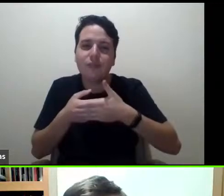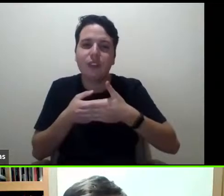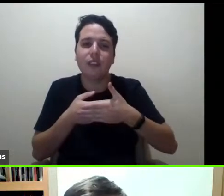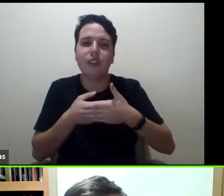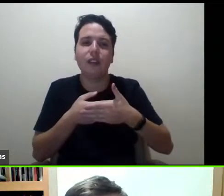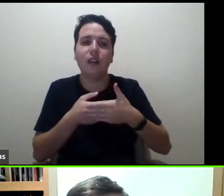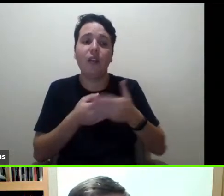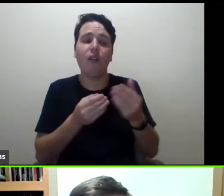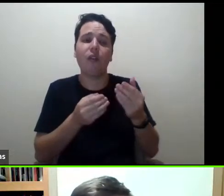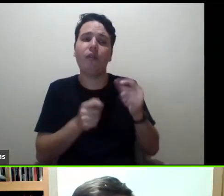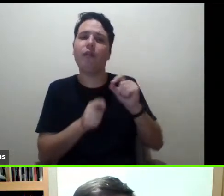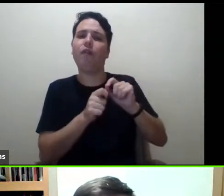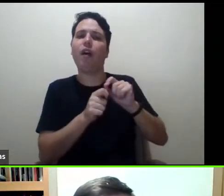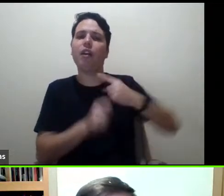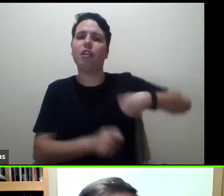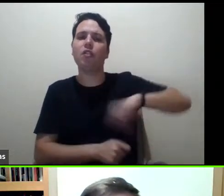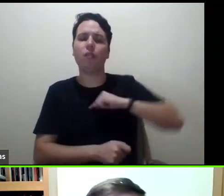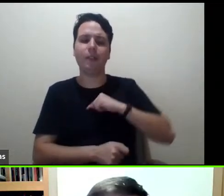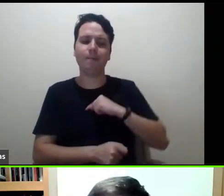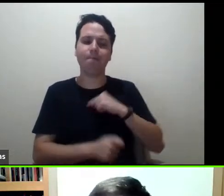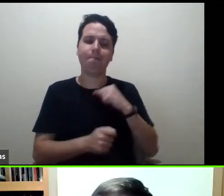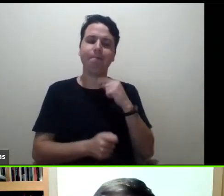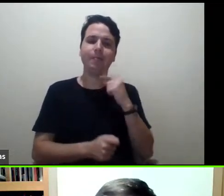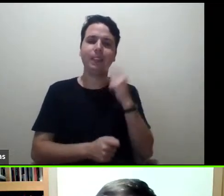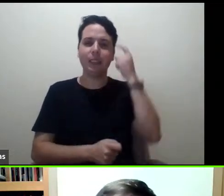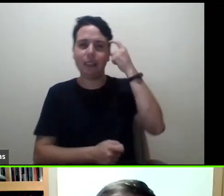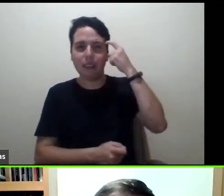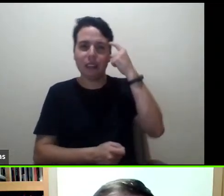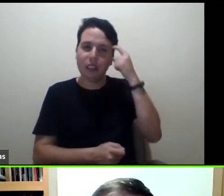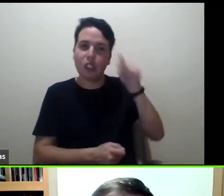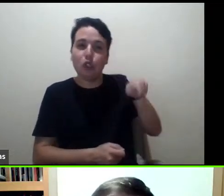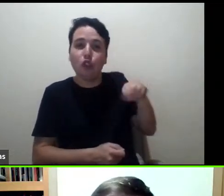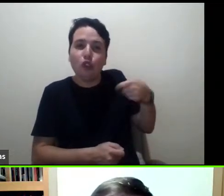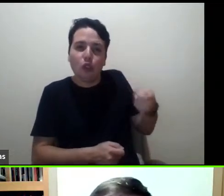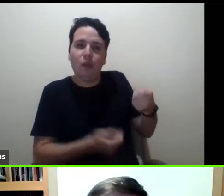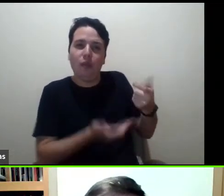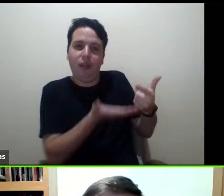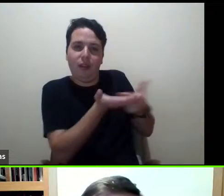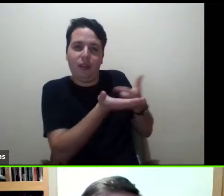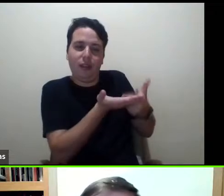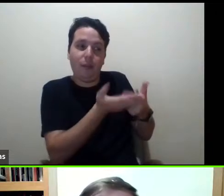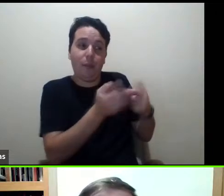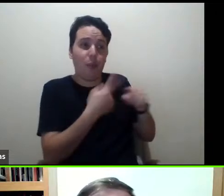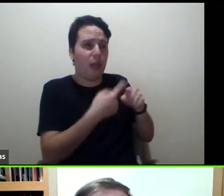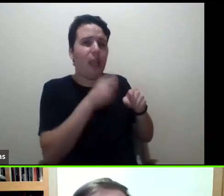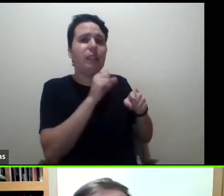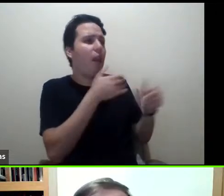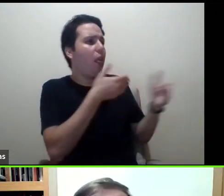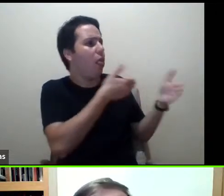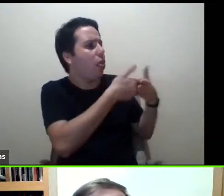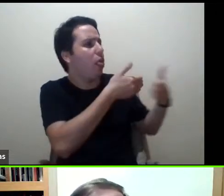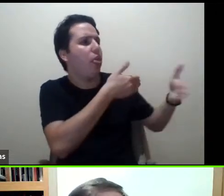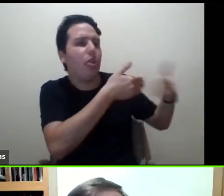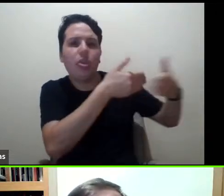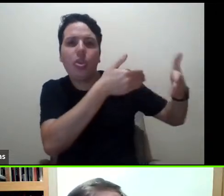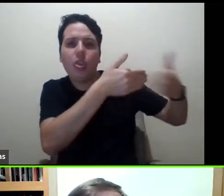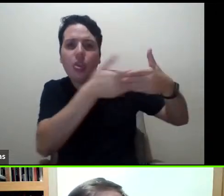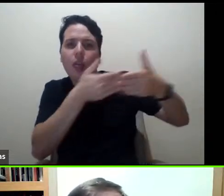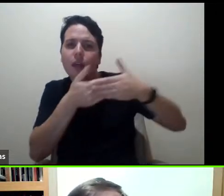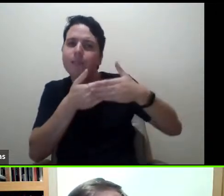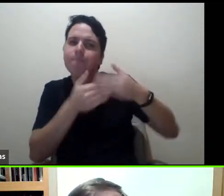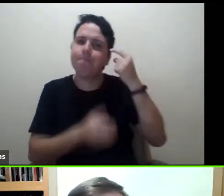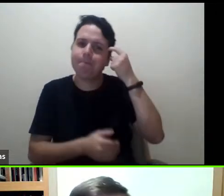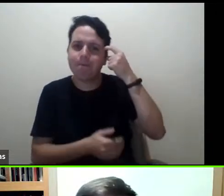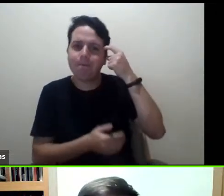dúvida em relação aos livros. E uma coisa que acho importante que tem acontecido no Brasil é a ideia do